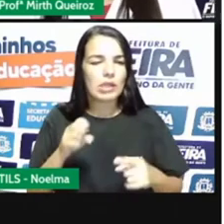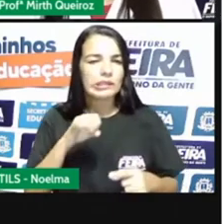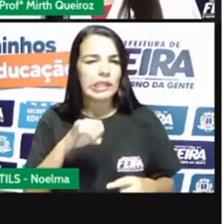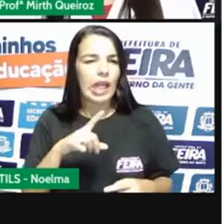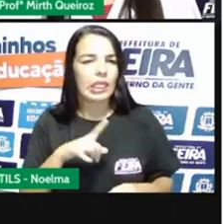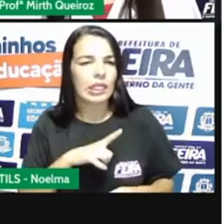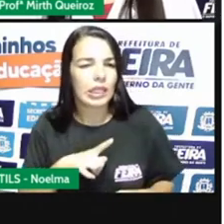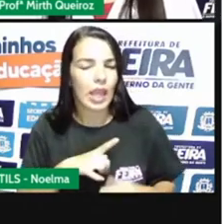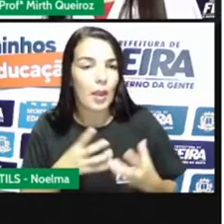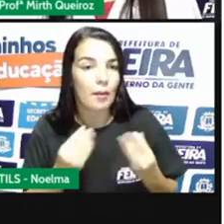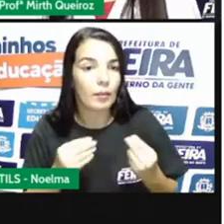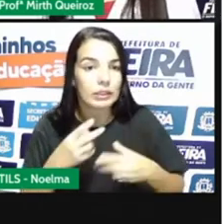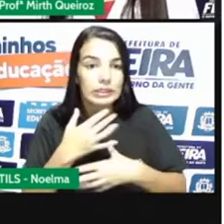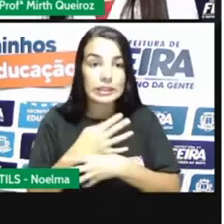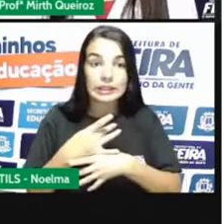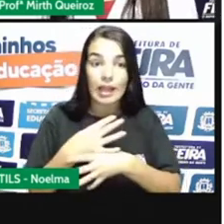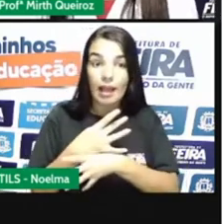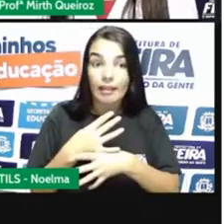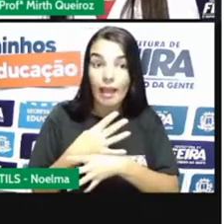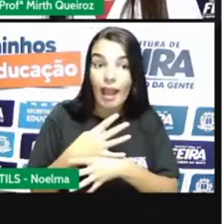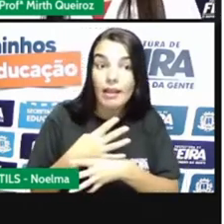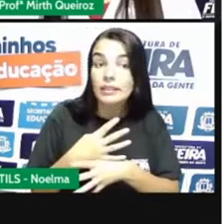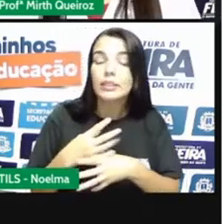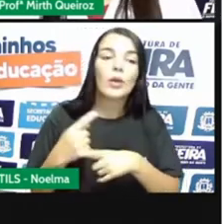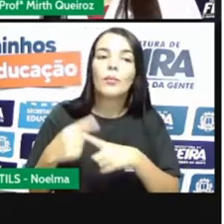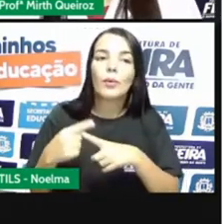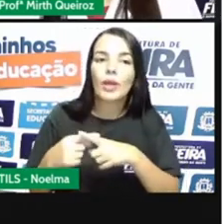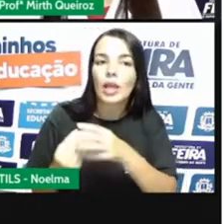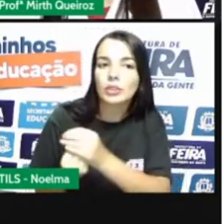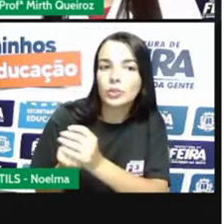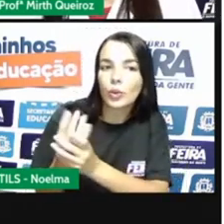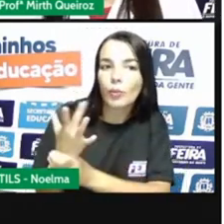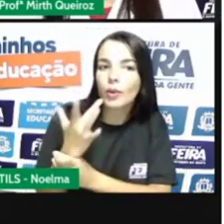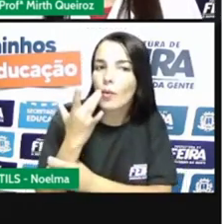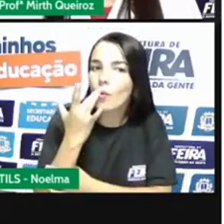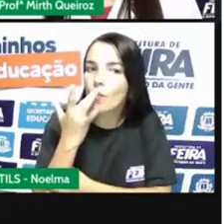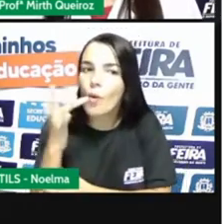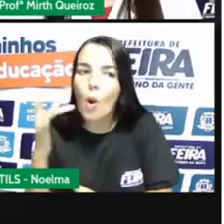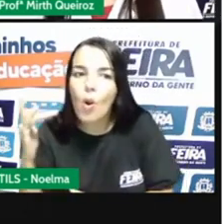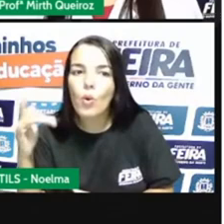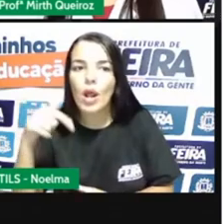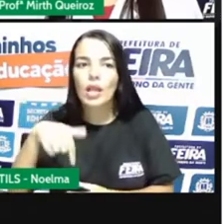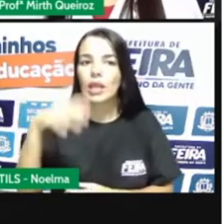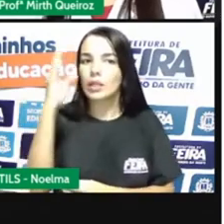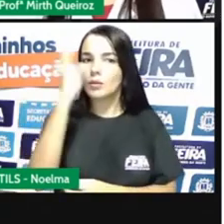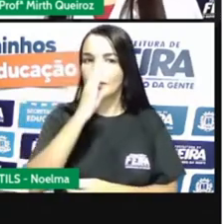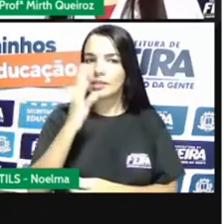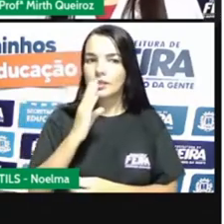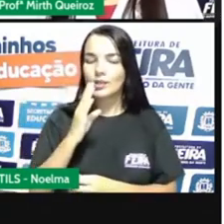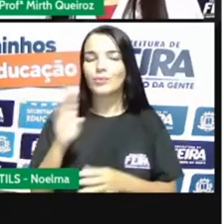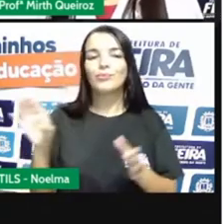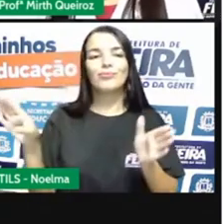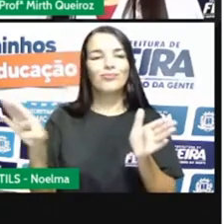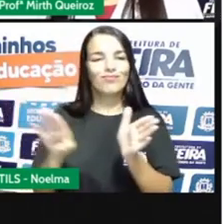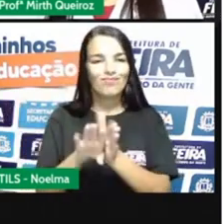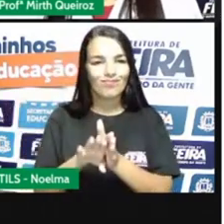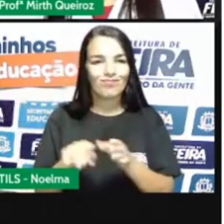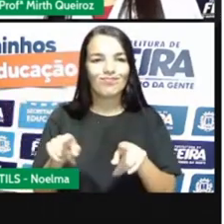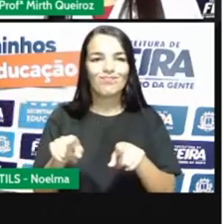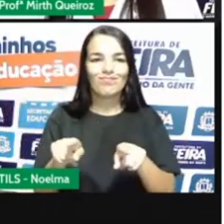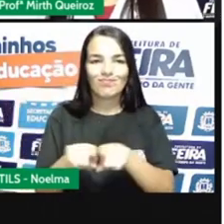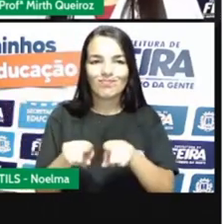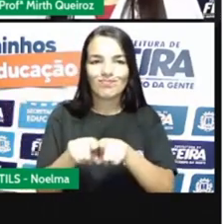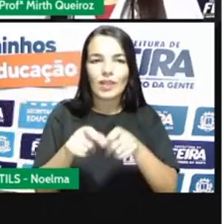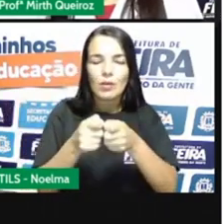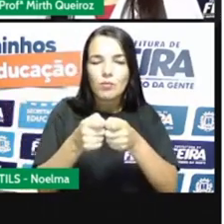cidades, com a descoberta do ouro e do diamante no Brasil, vem se aumentando ainda